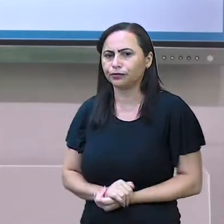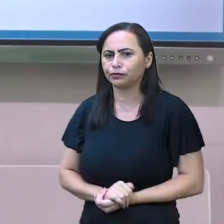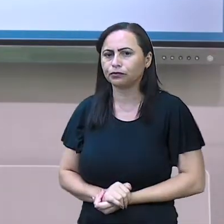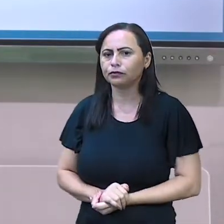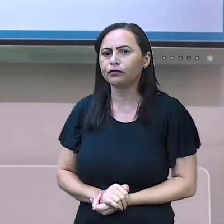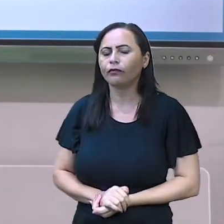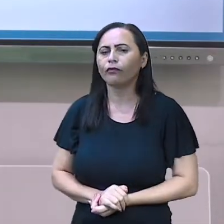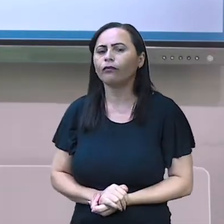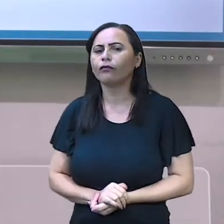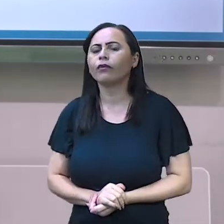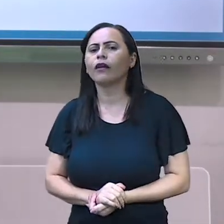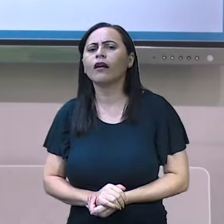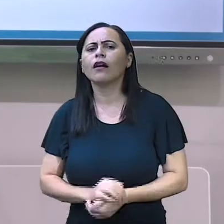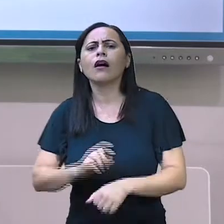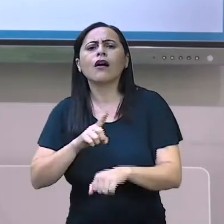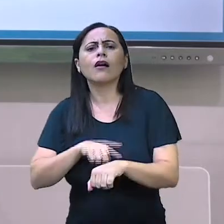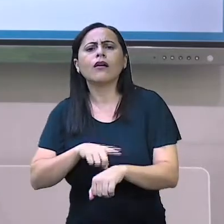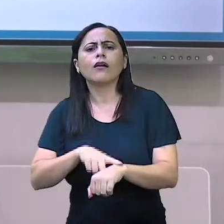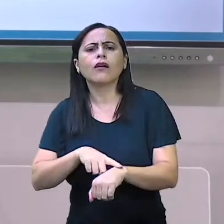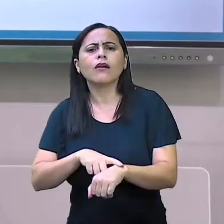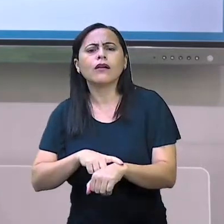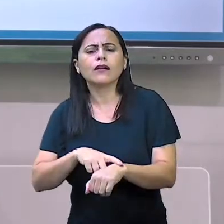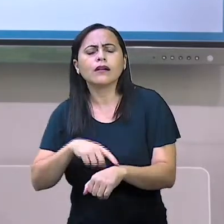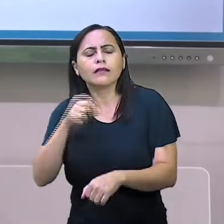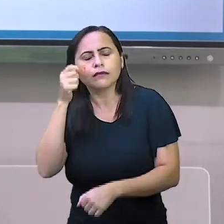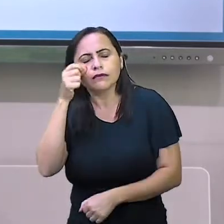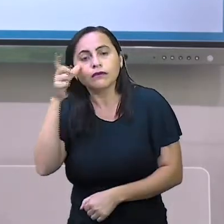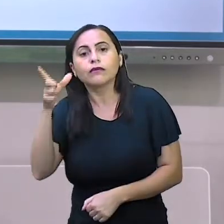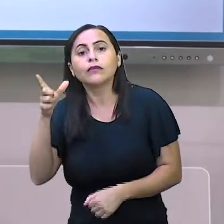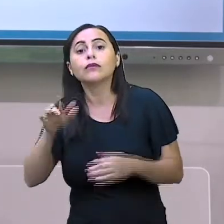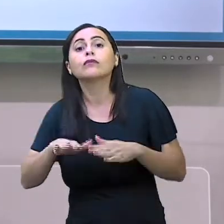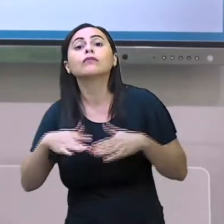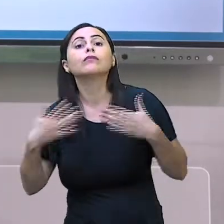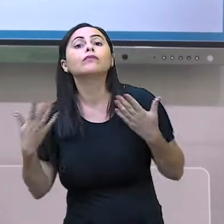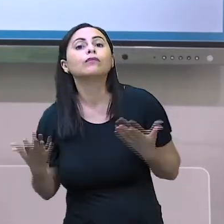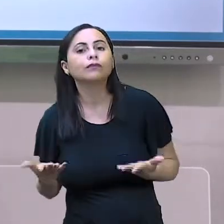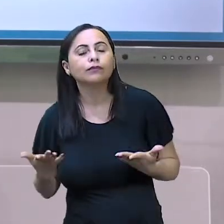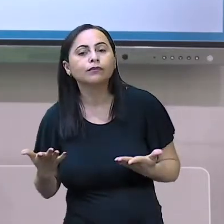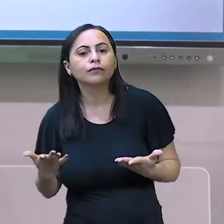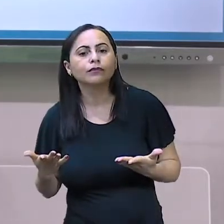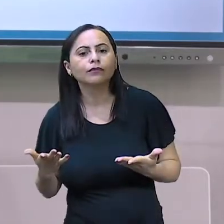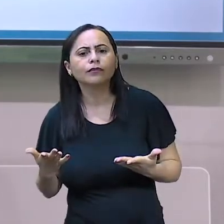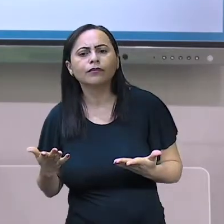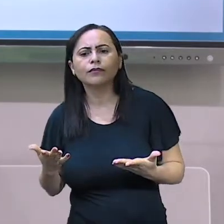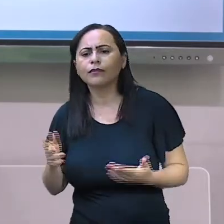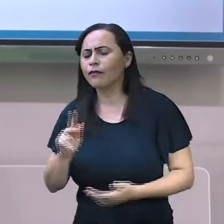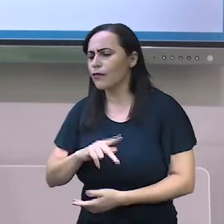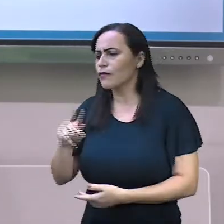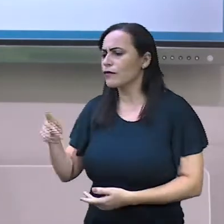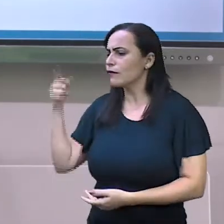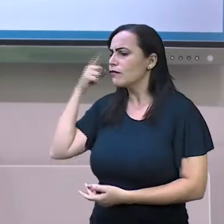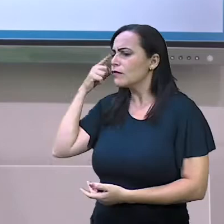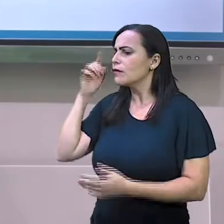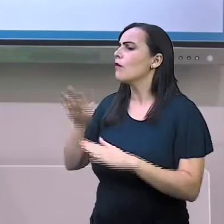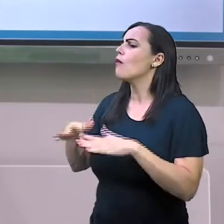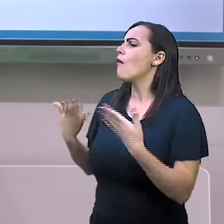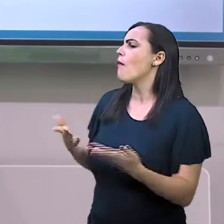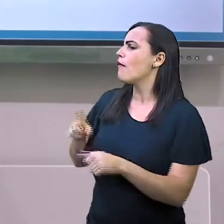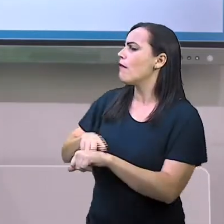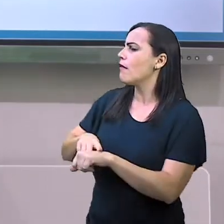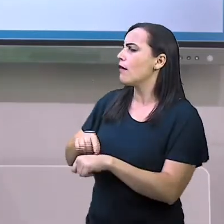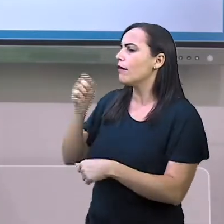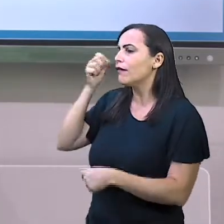qual o horário que você costuma acordar? Qual? E você, professora Luciene? Qual o horário que você costuma